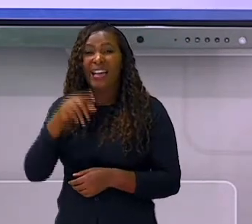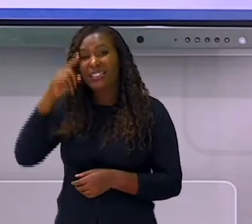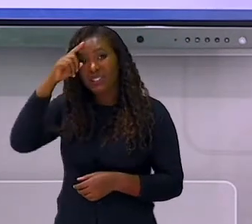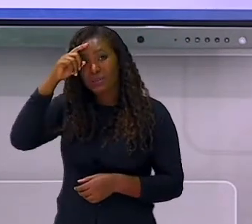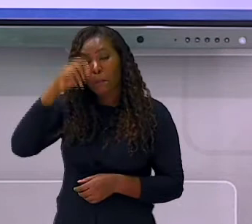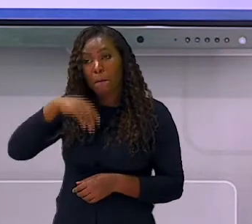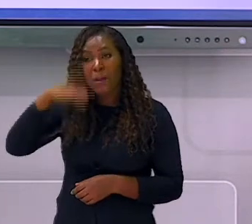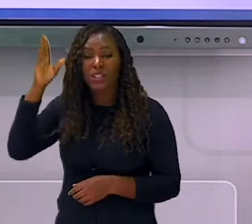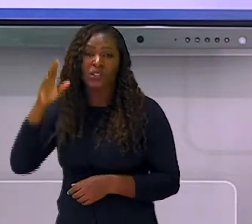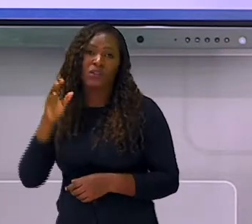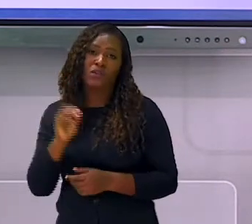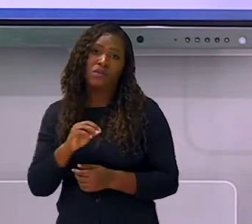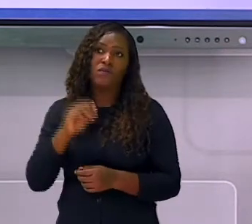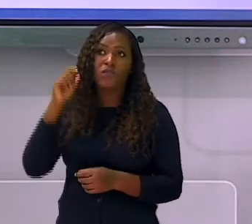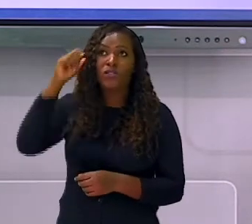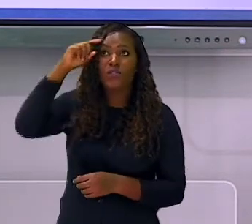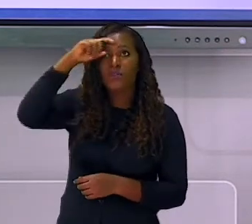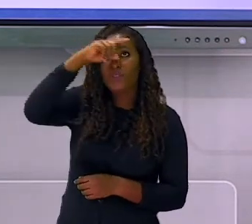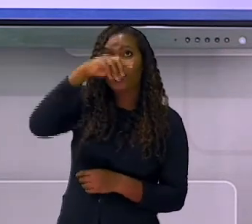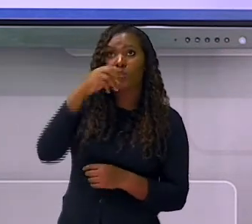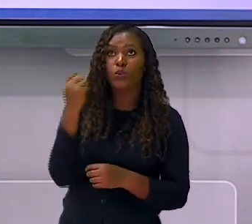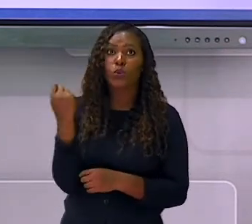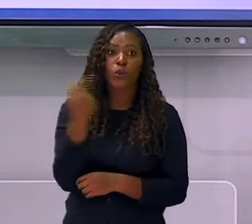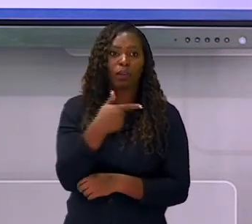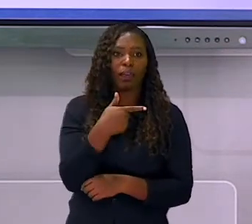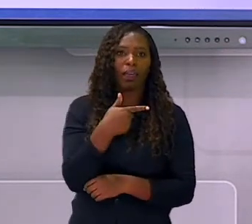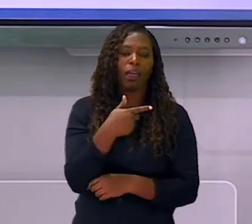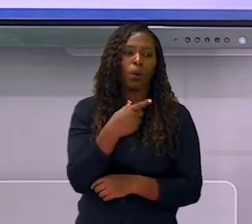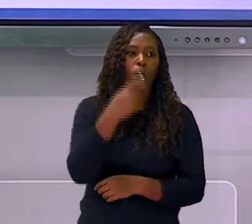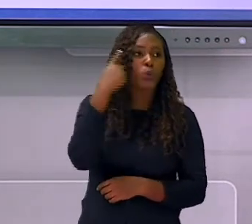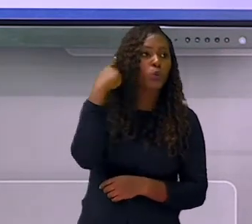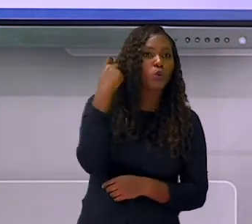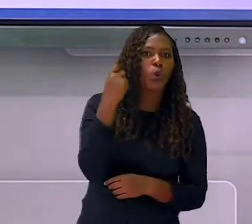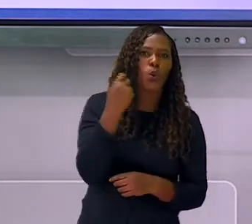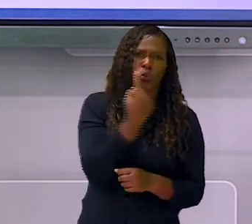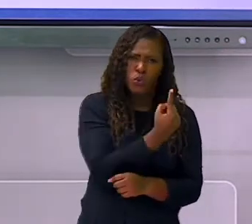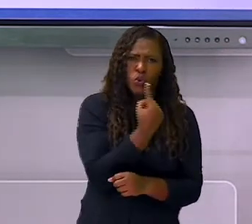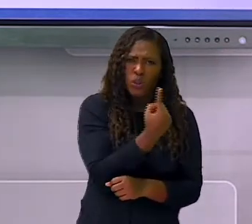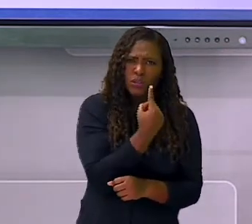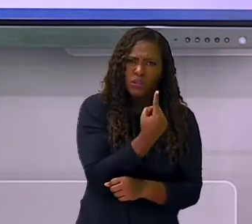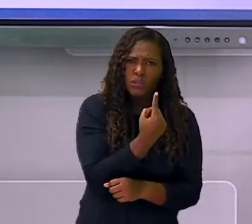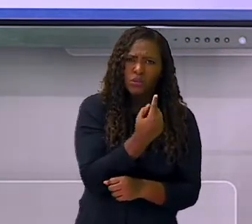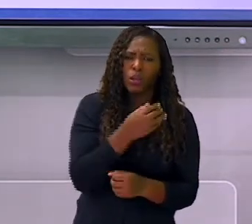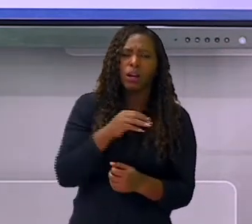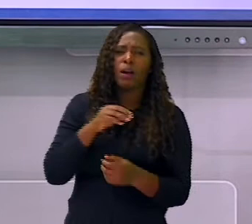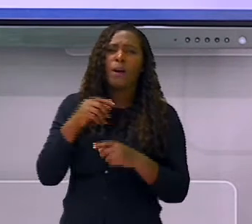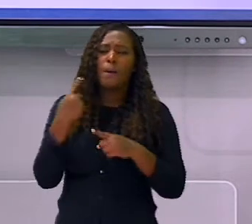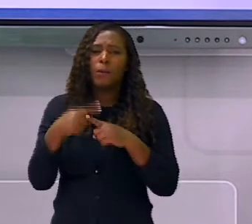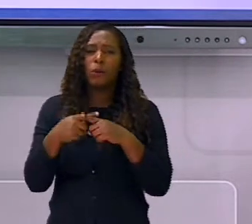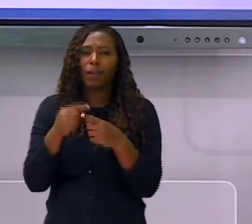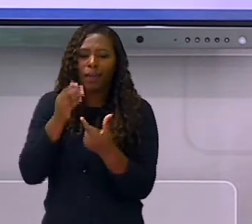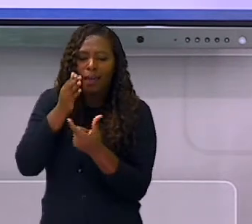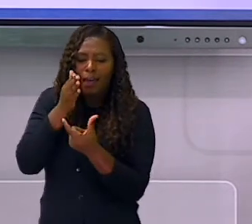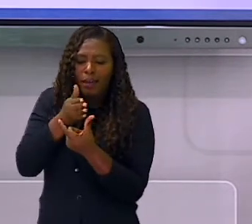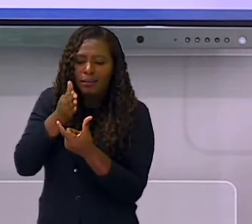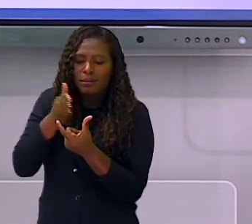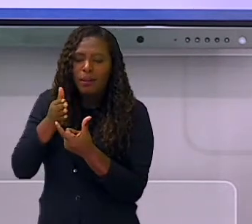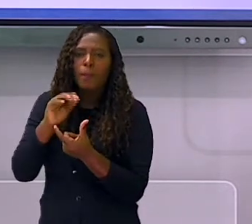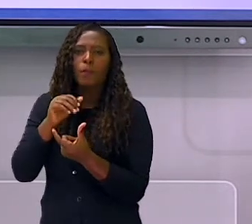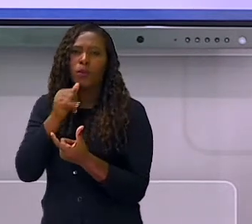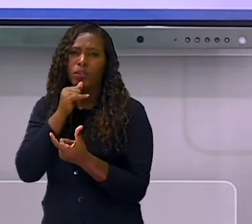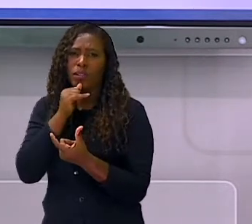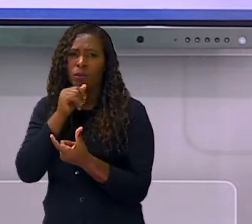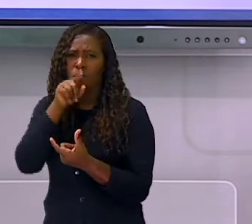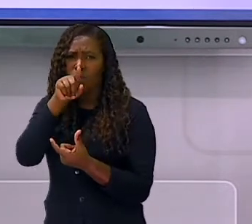Brinque de separar palavras e contar suas sílabas de forma oral. Por exemplo, você fala aí batata